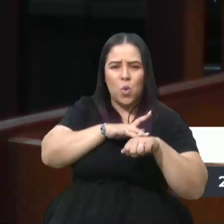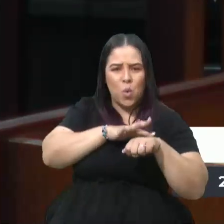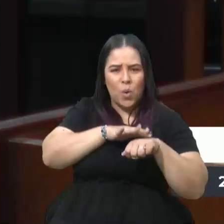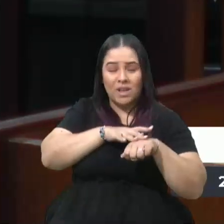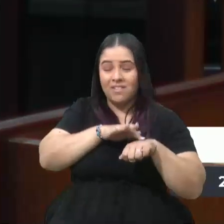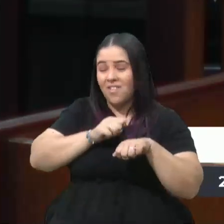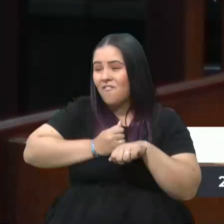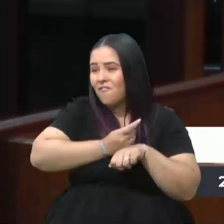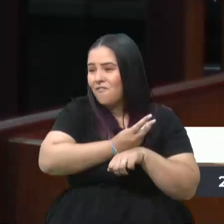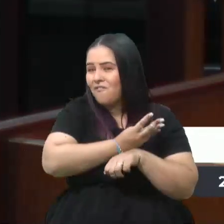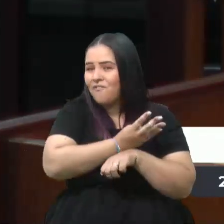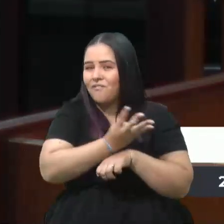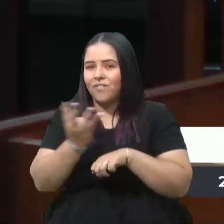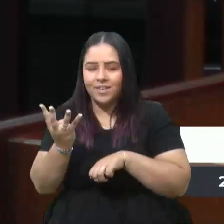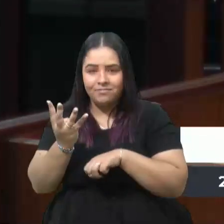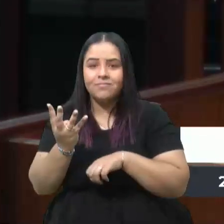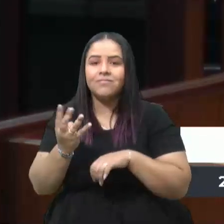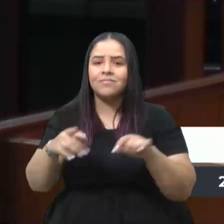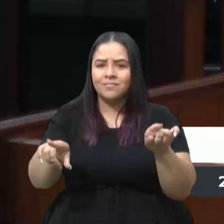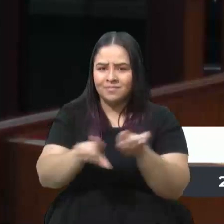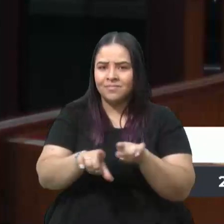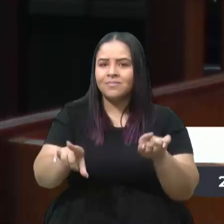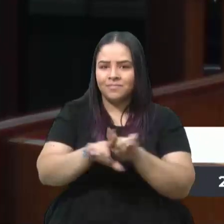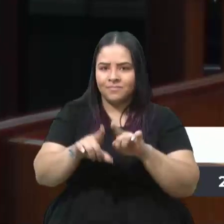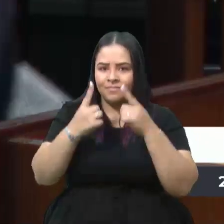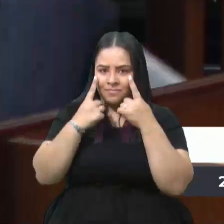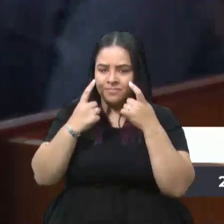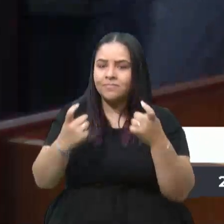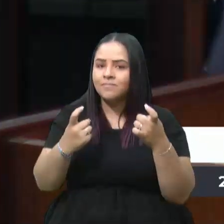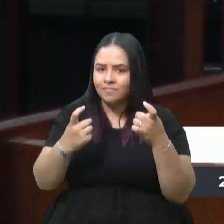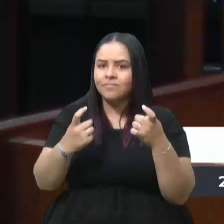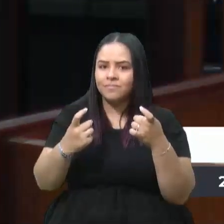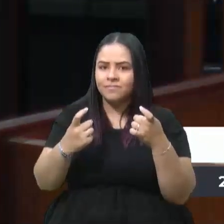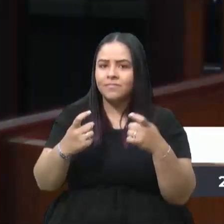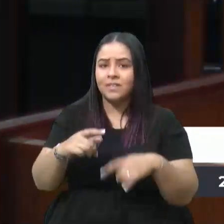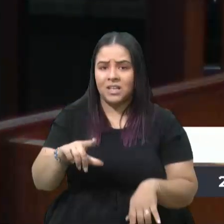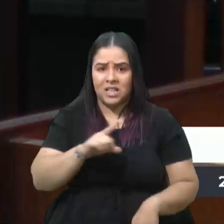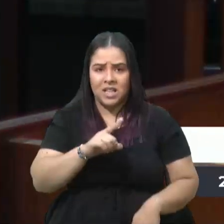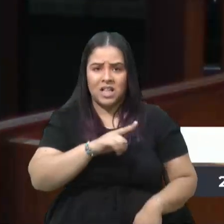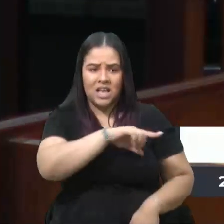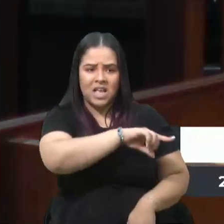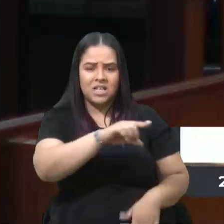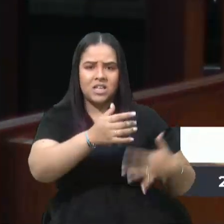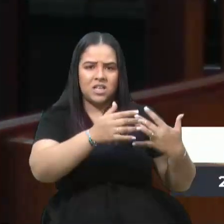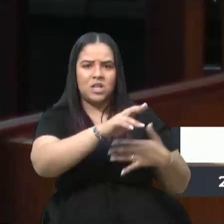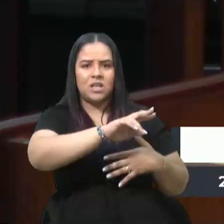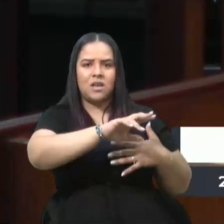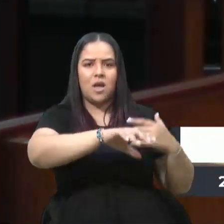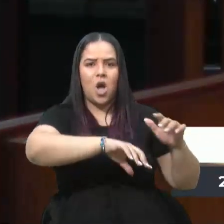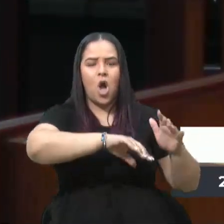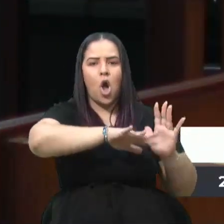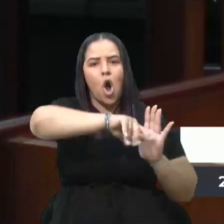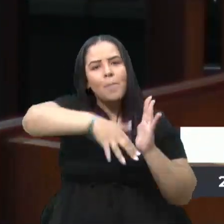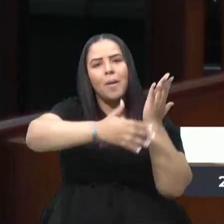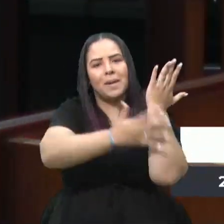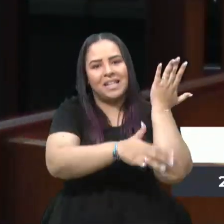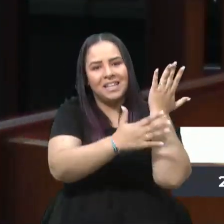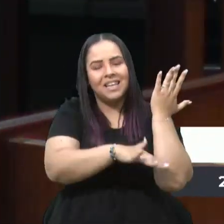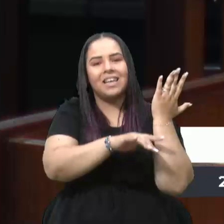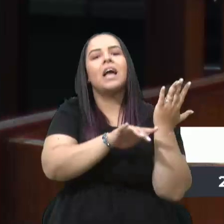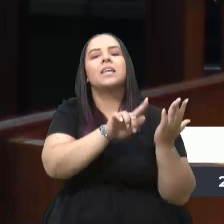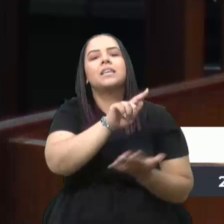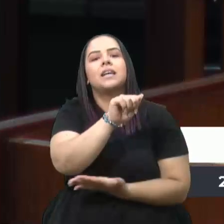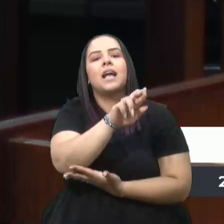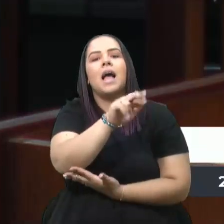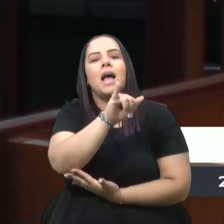verminoses, além da violência constante de madeireiros e garimpeiros ilegais, que ocasionaram